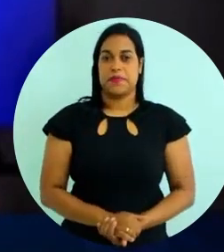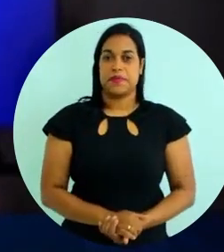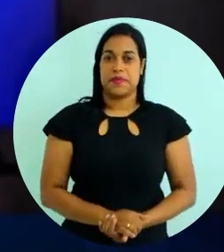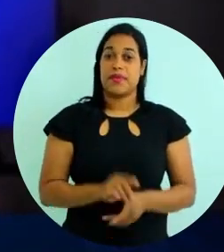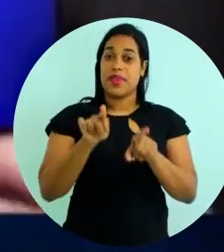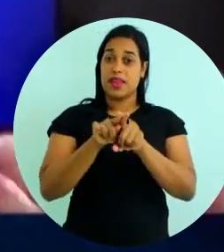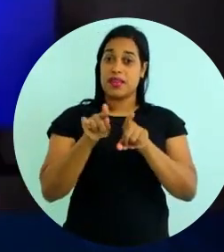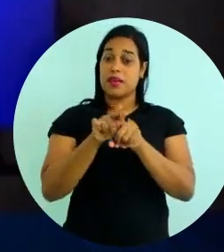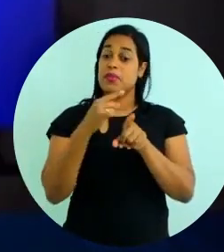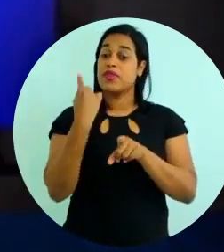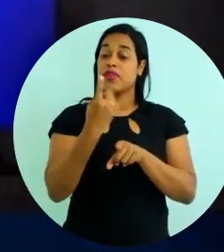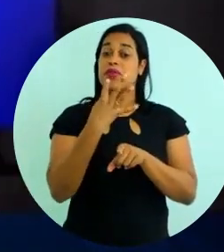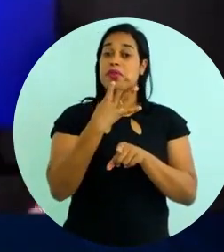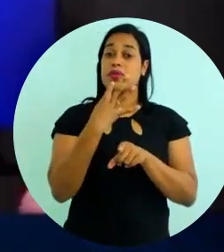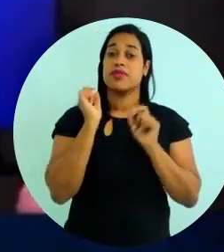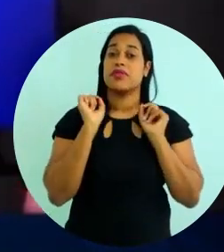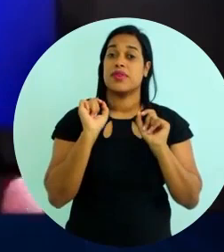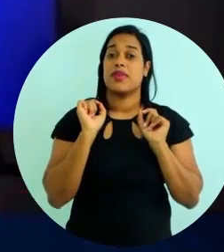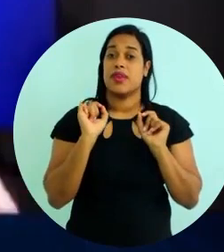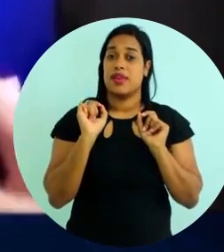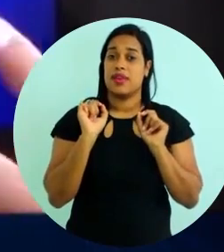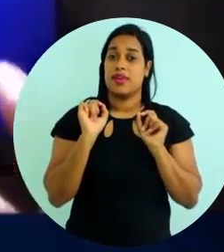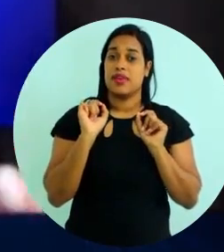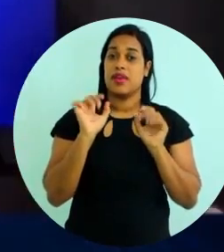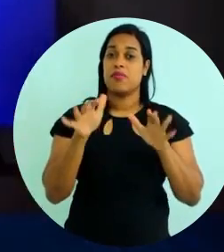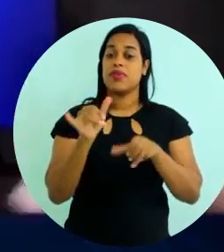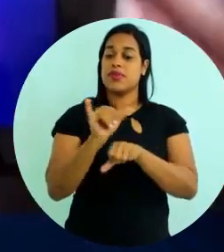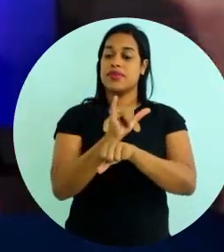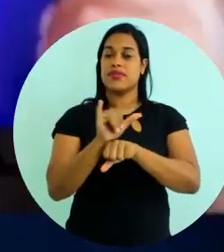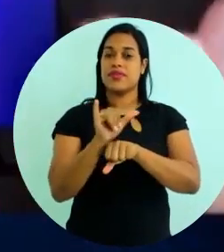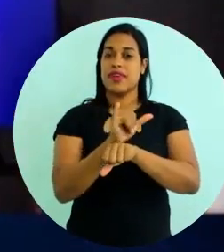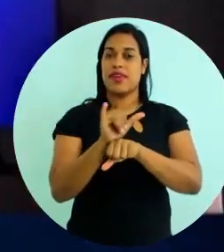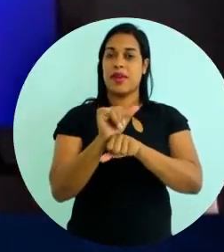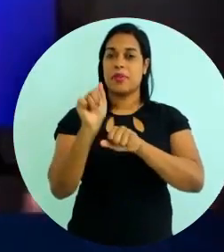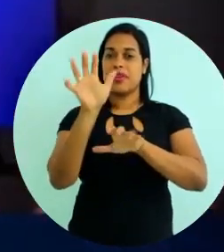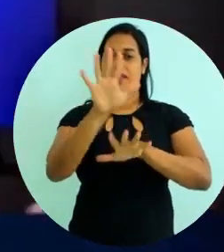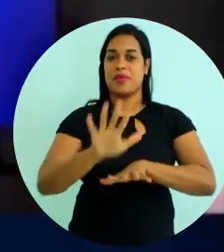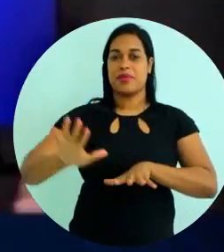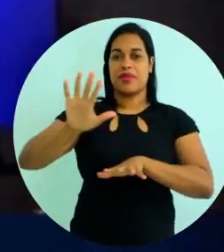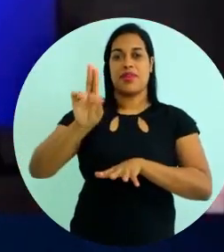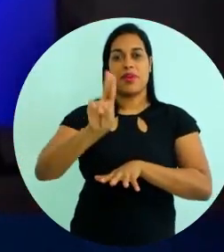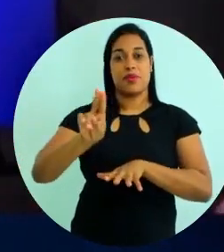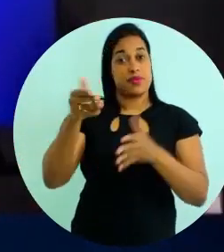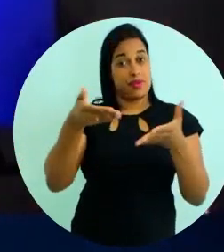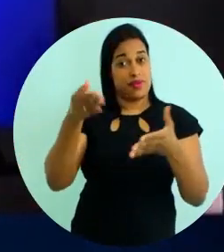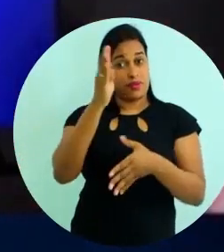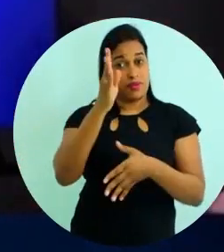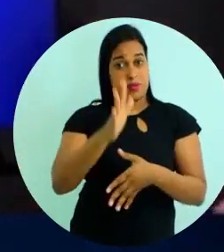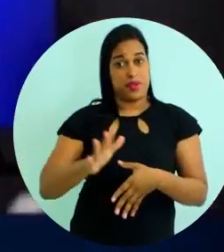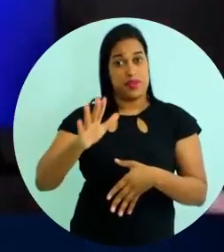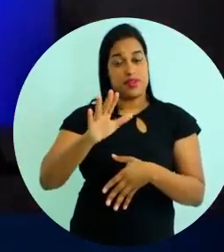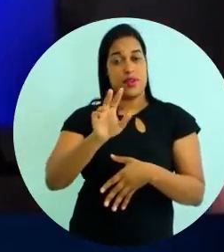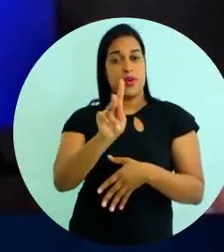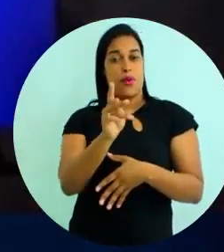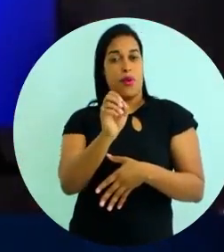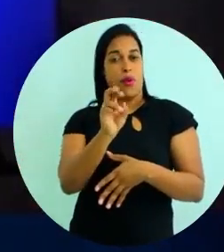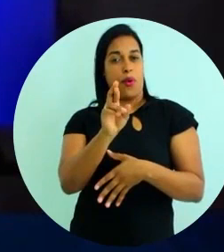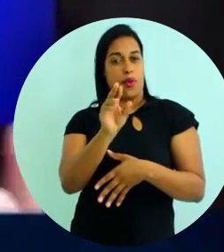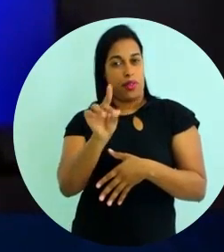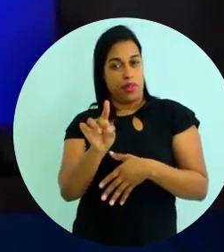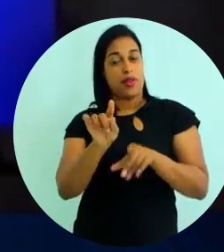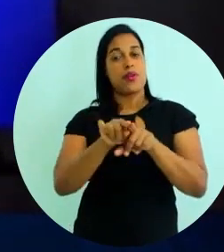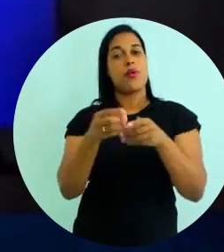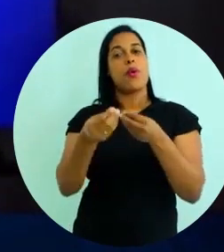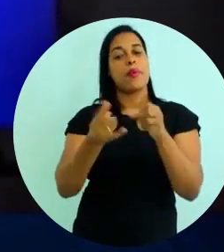E a gente vai explorar também quais as ferramentas da plataforma que a gente mais usa no Brasil, que é o Moodle, e como